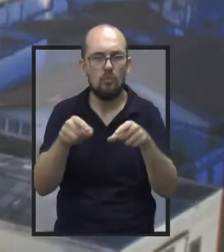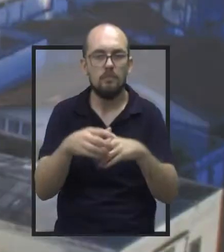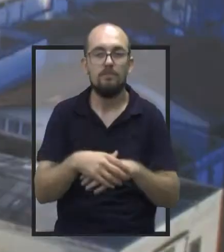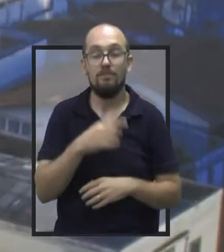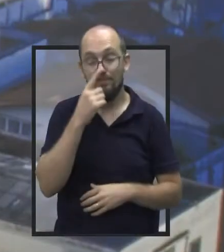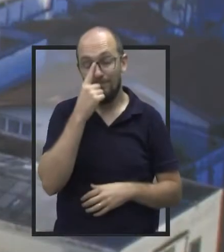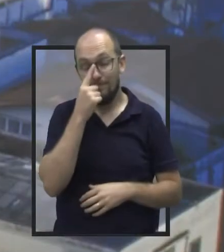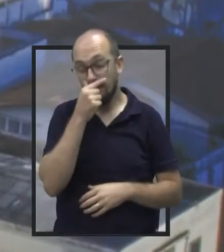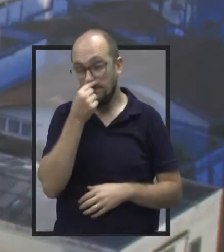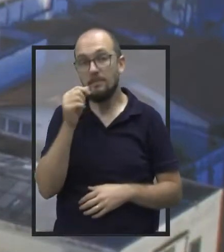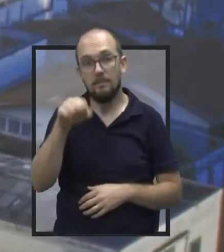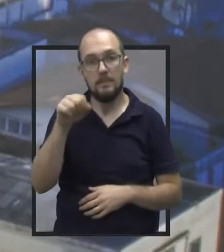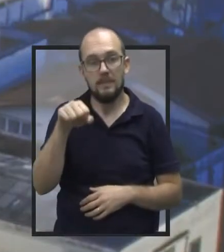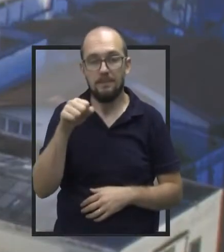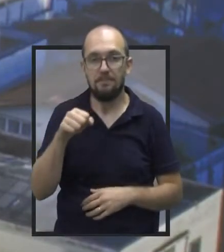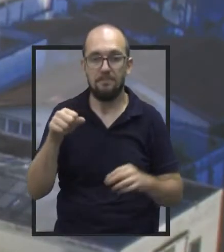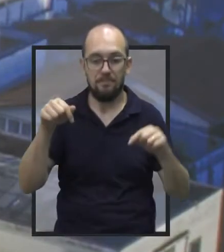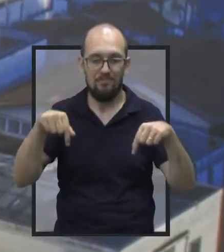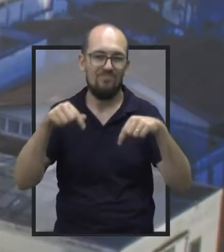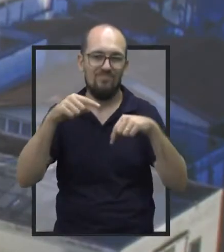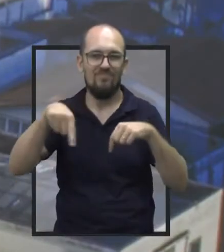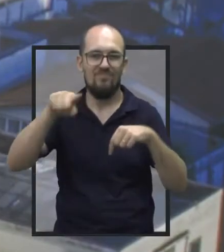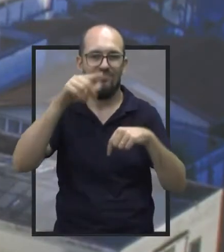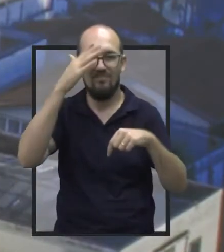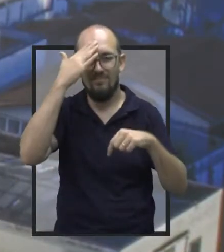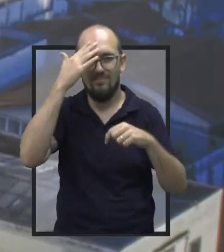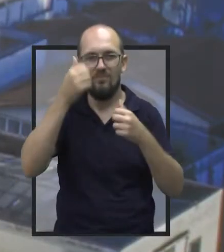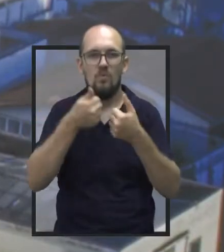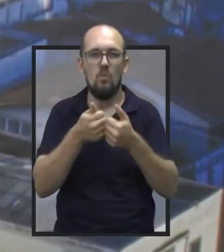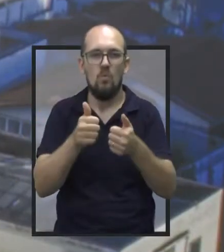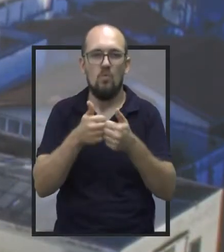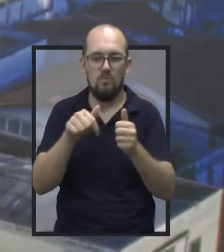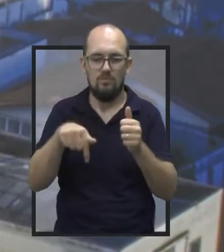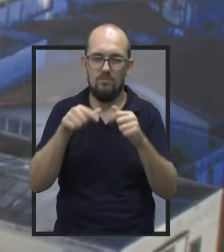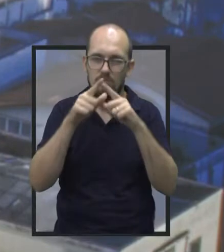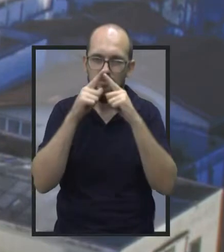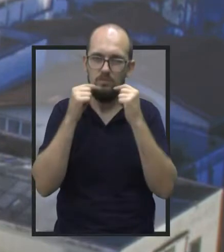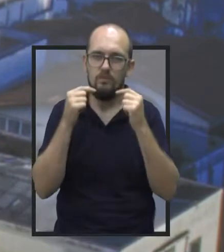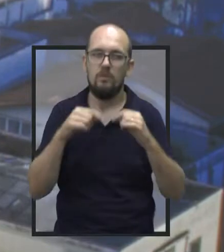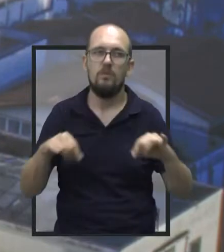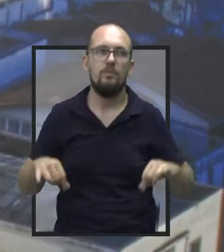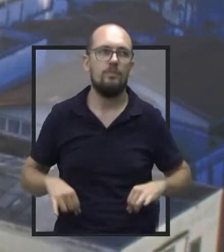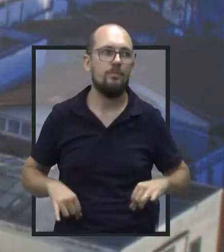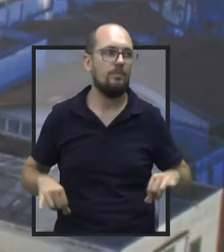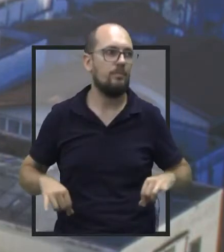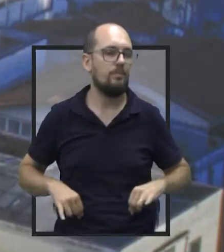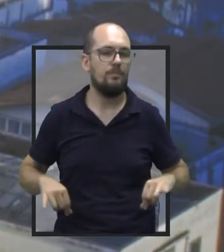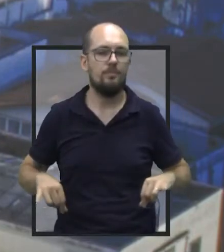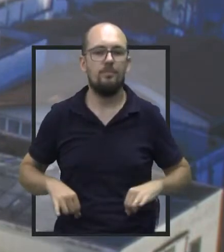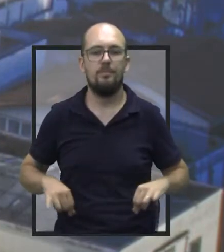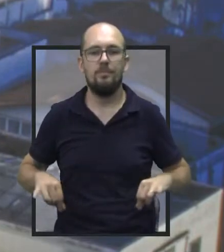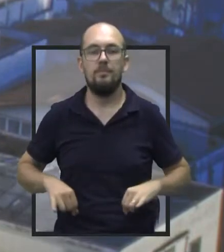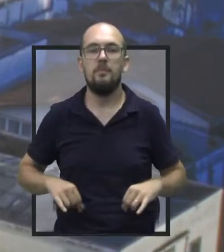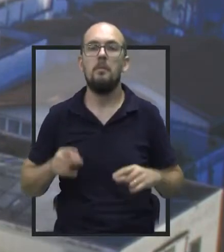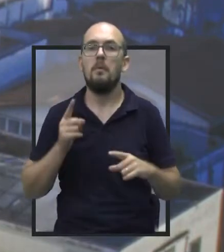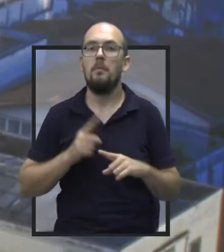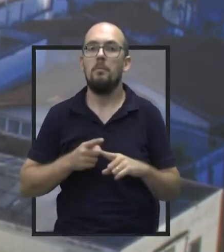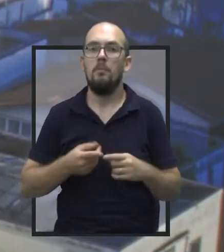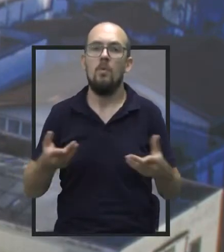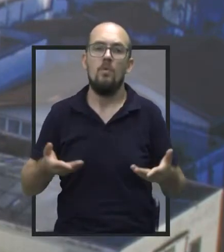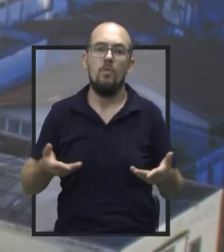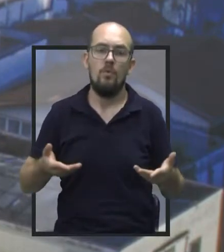transporte urbano aqui na cidade, Ângelo, tem sofrido muito. Porque hoje em dia,